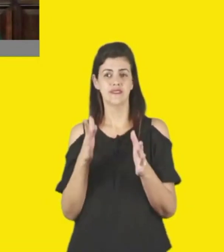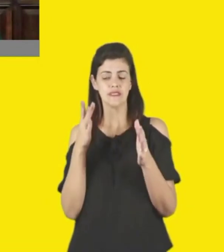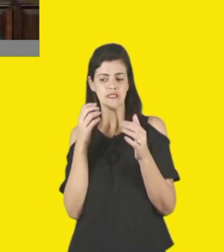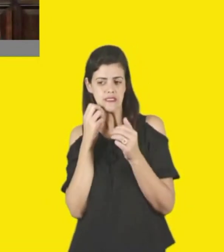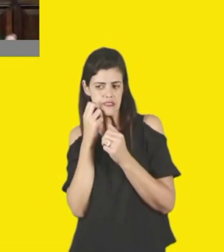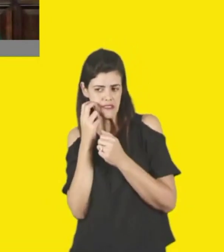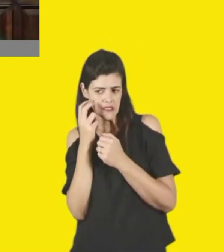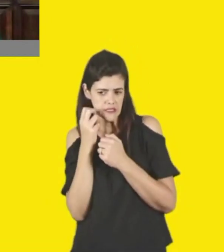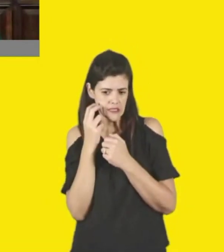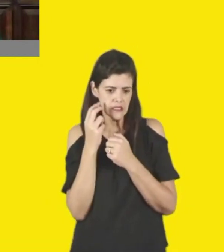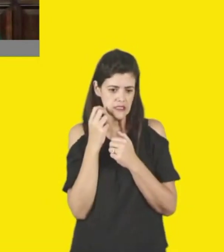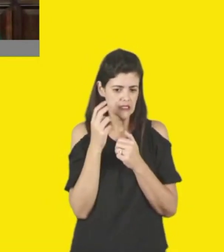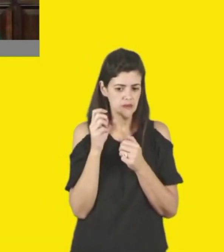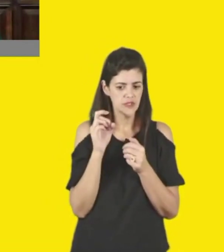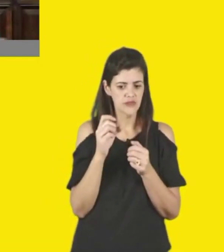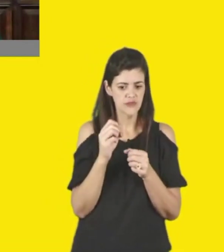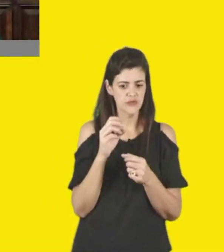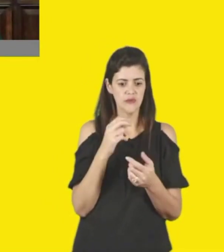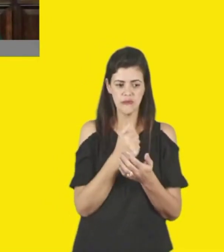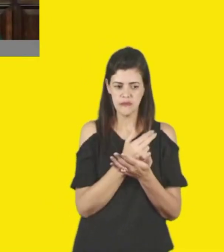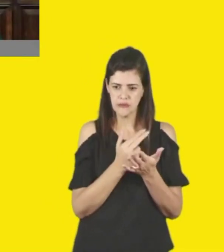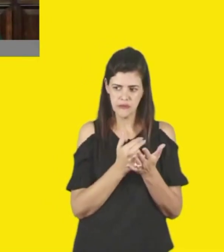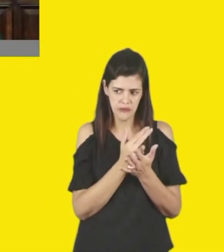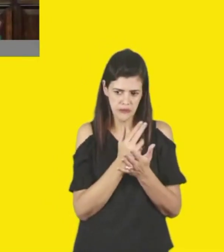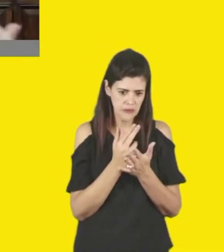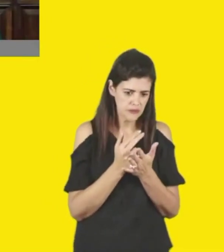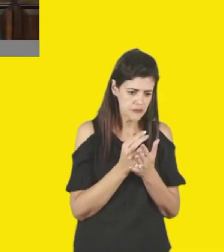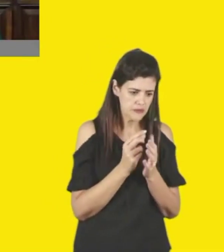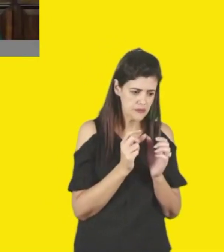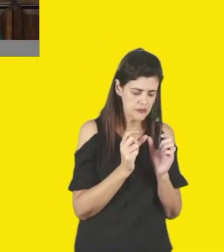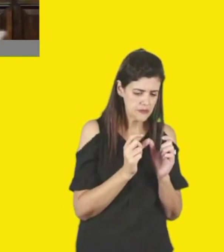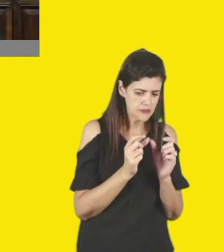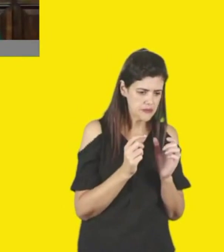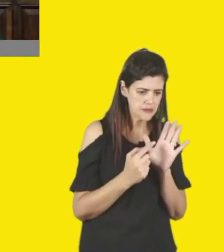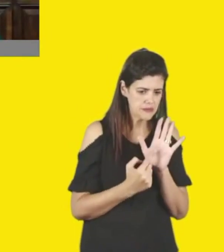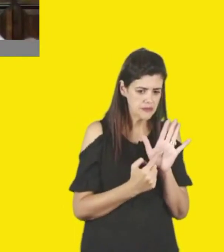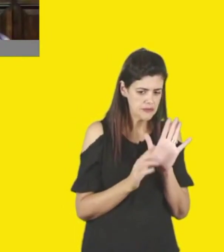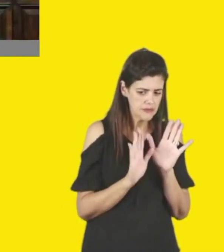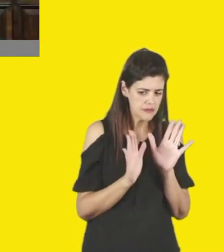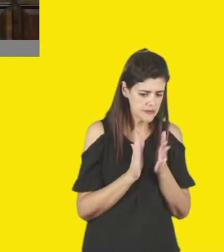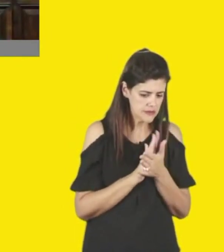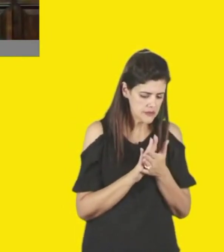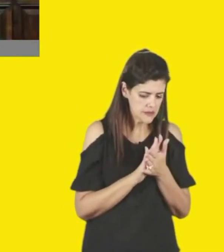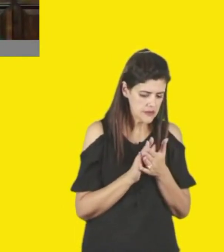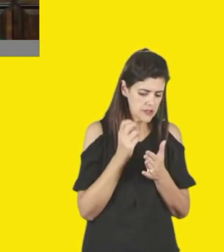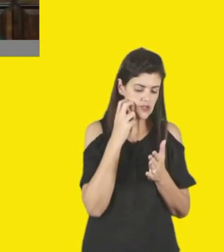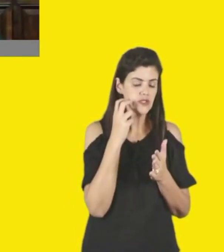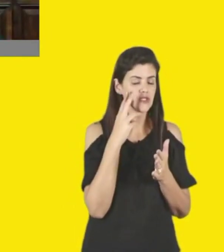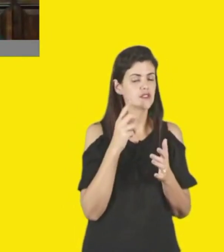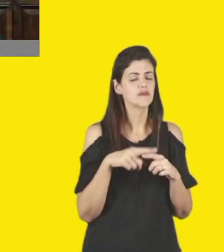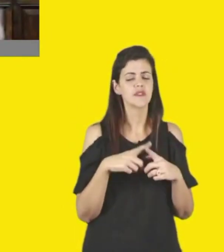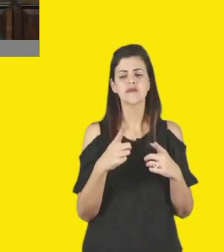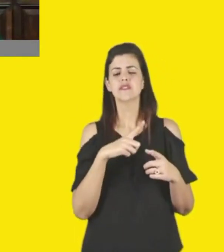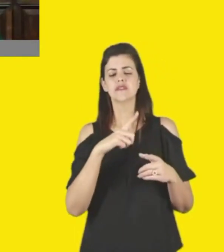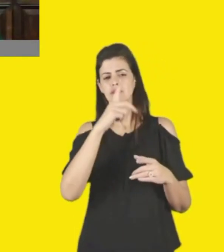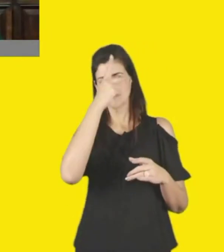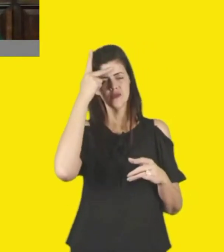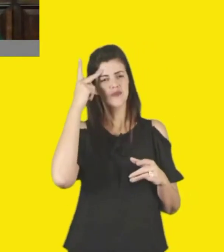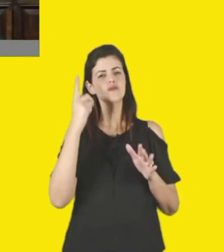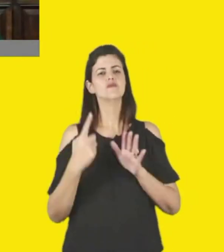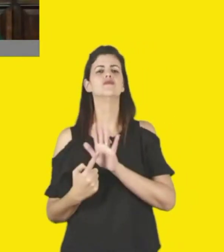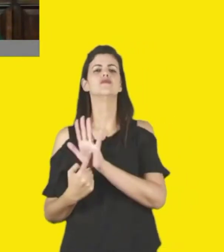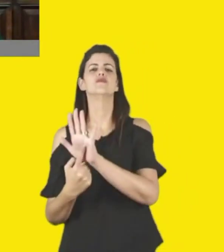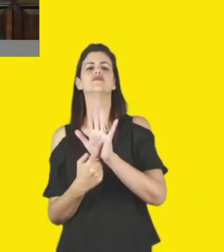da forma ainda mais embrionária possível, eu quero, de fato, colocar isso para o mundo, então, assim, acho que isso é uma coisa